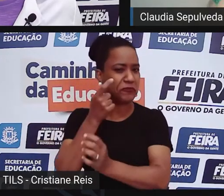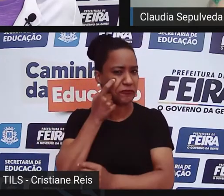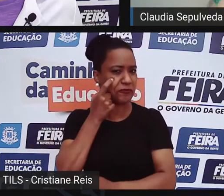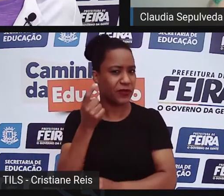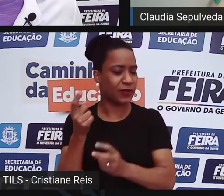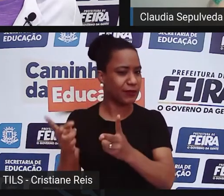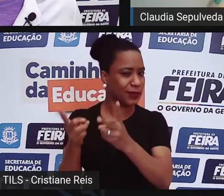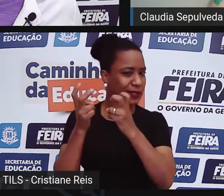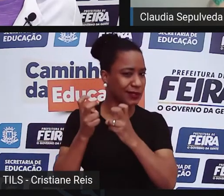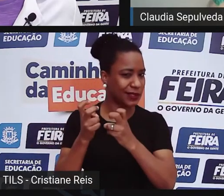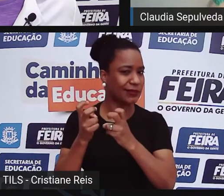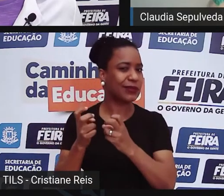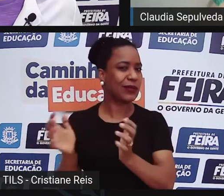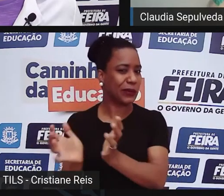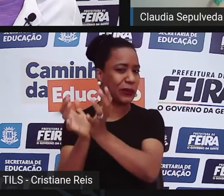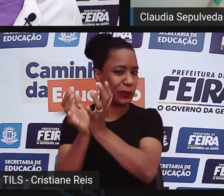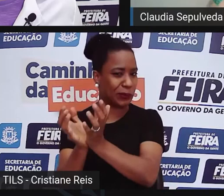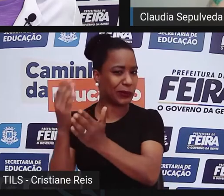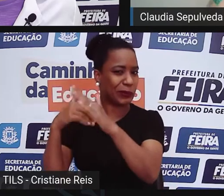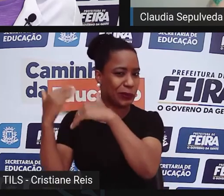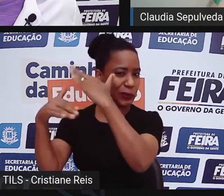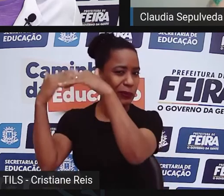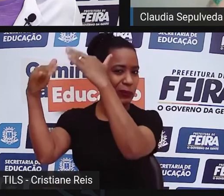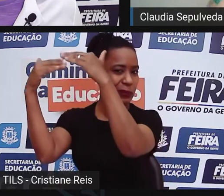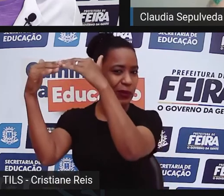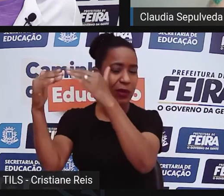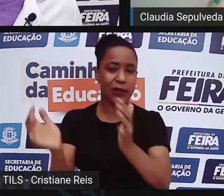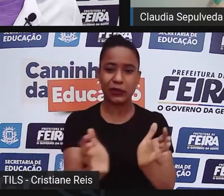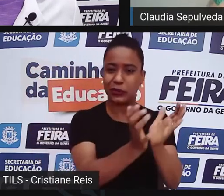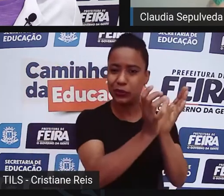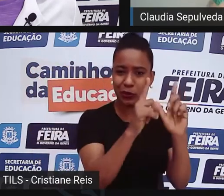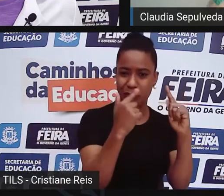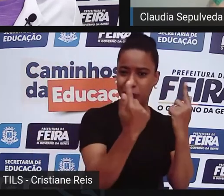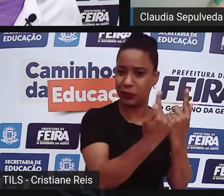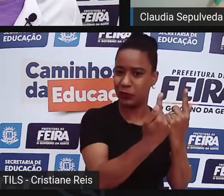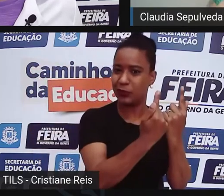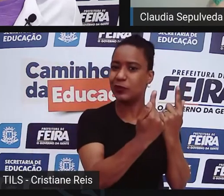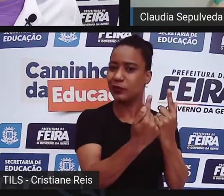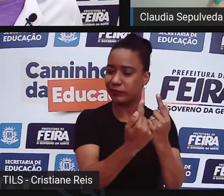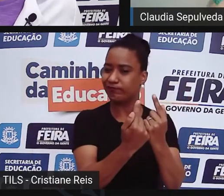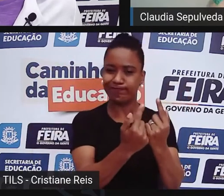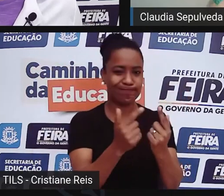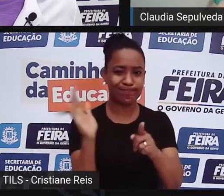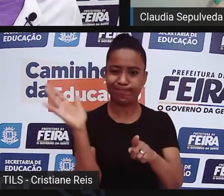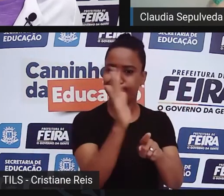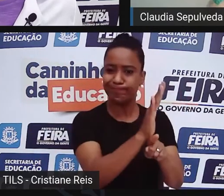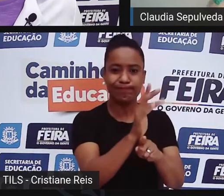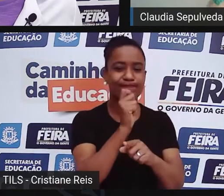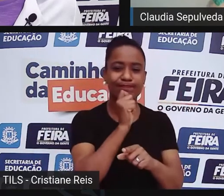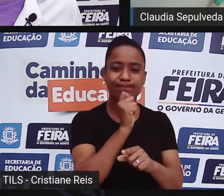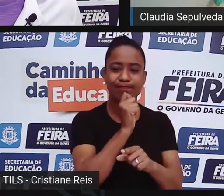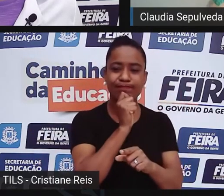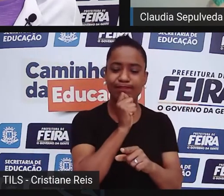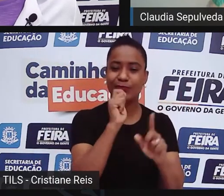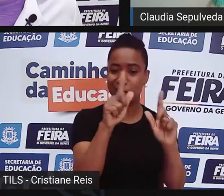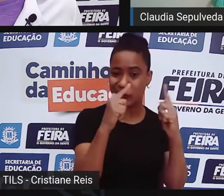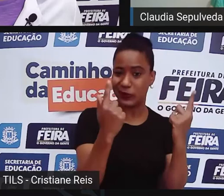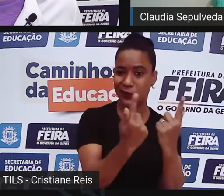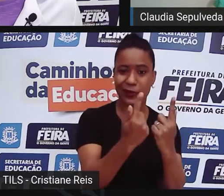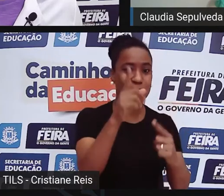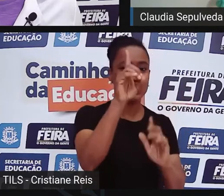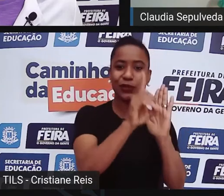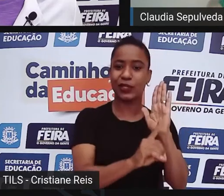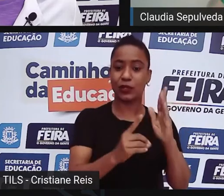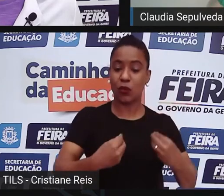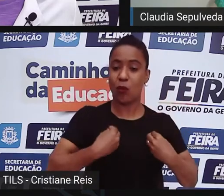essa violência com certos grupos, essa falta de direitos humanos, de